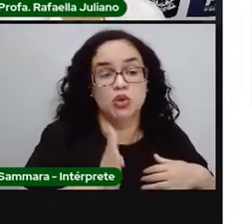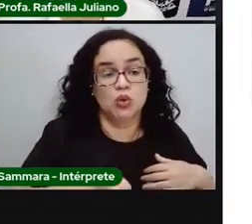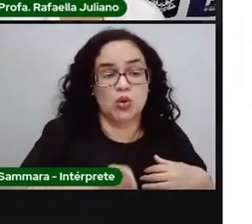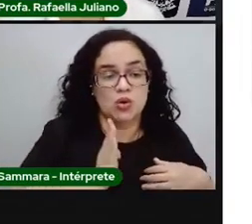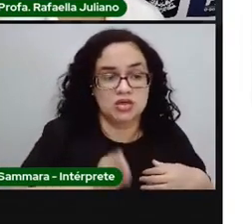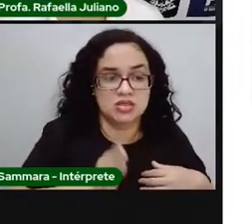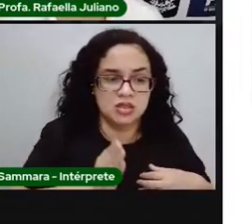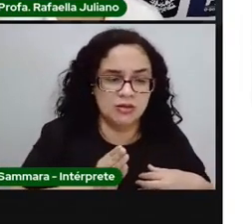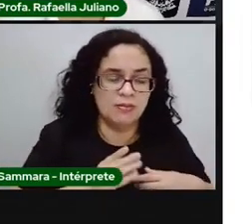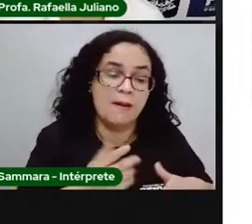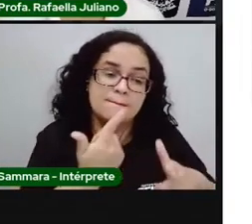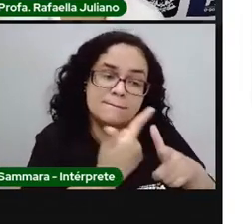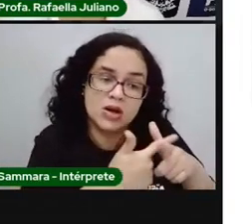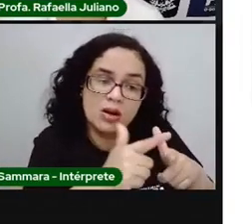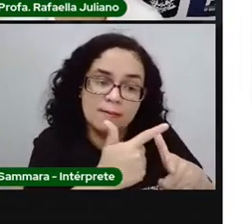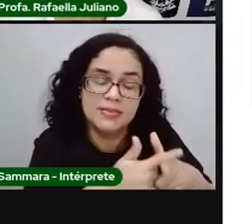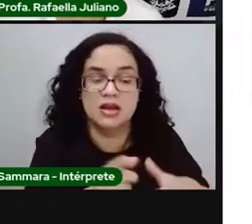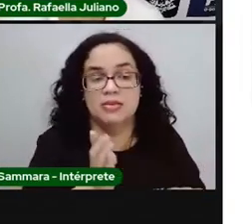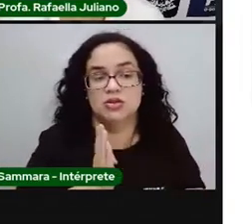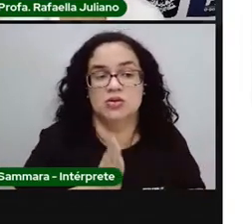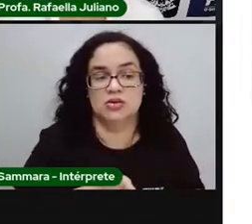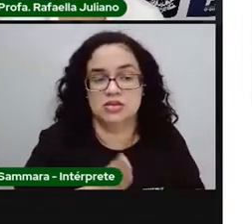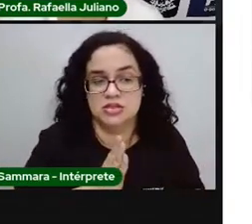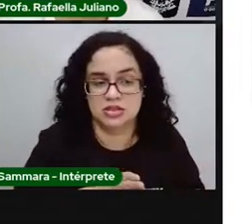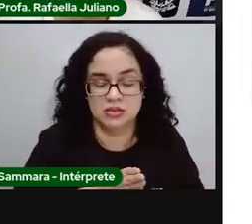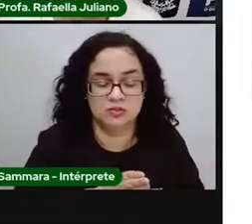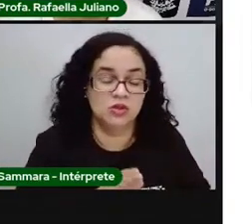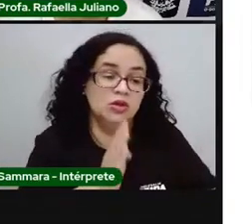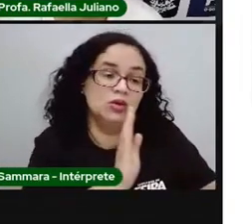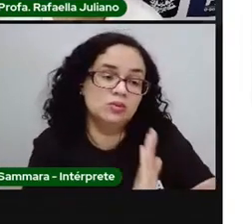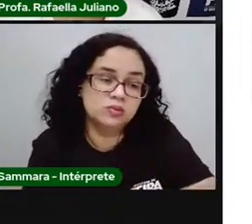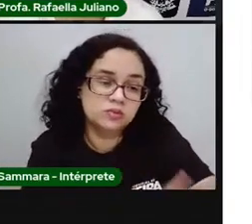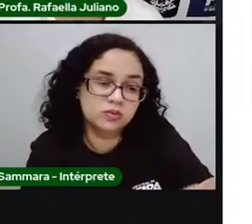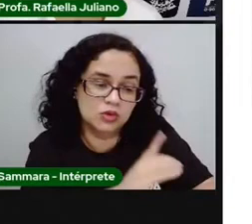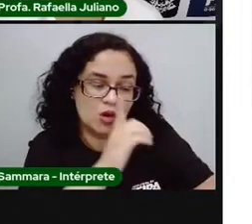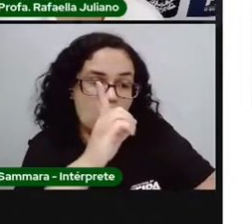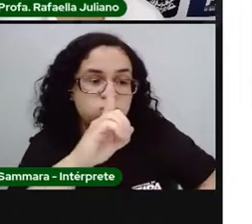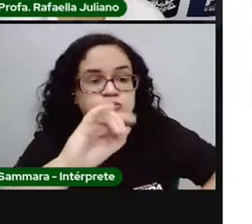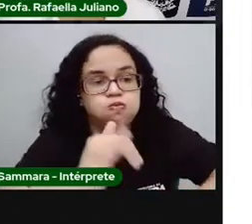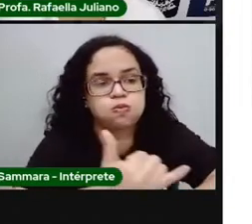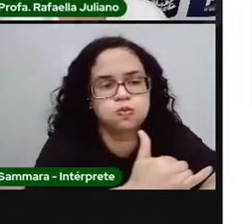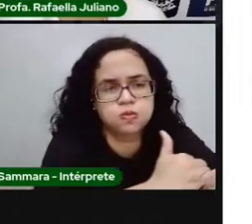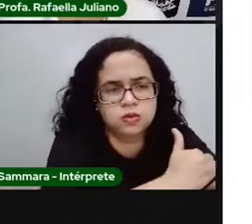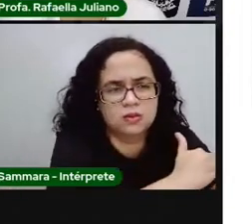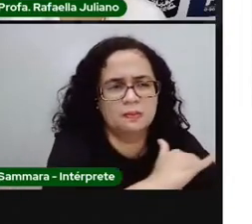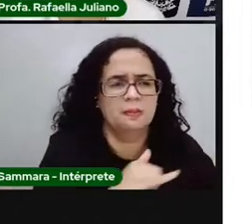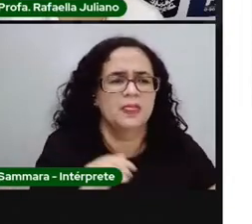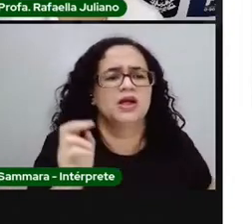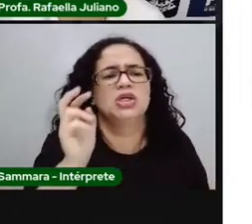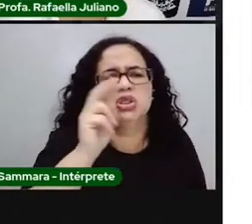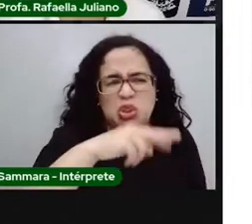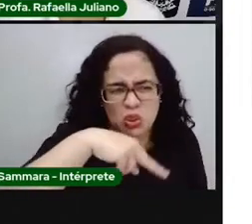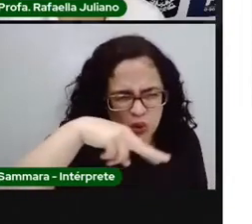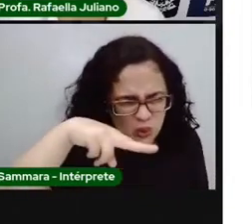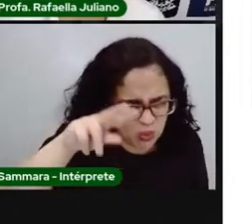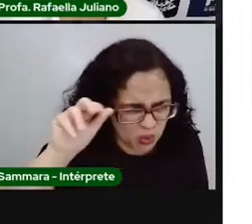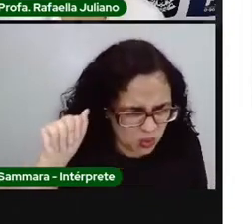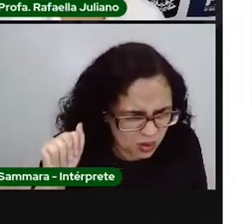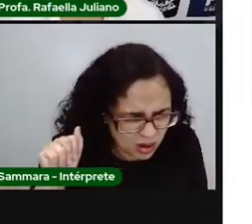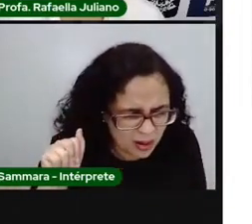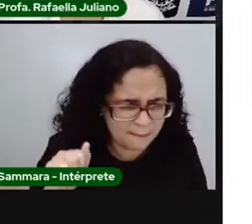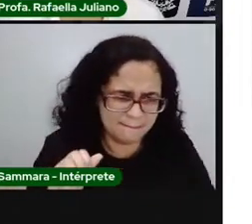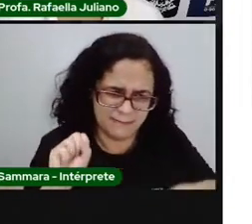colesterol alto, diabetes, obesidade. Ah, Pró Rafa, mas eu nunca posso comer nada